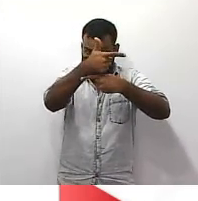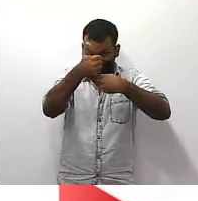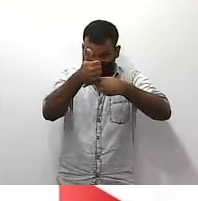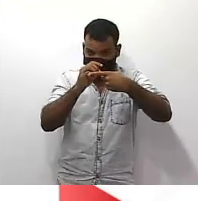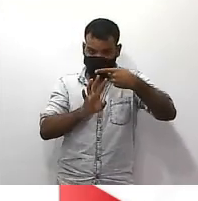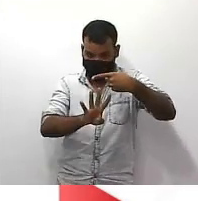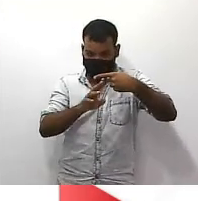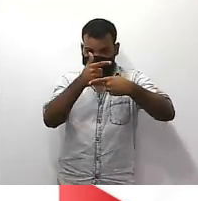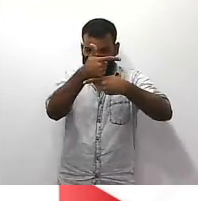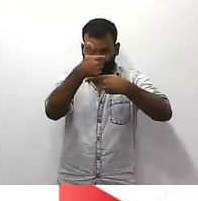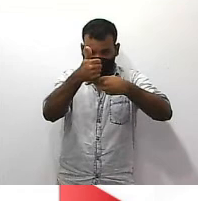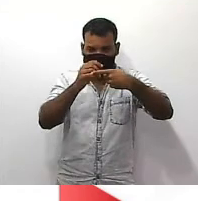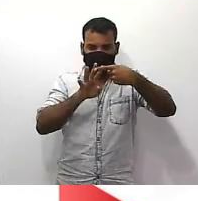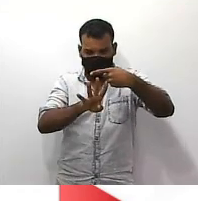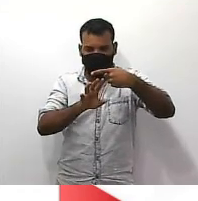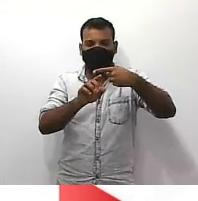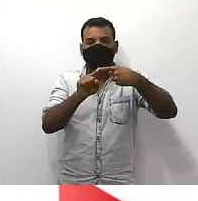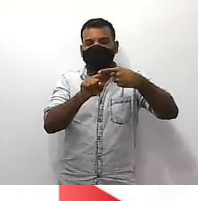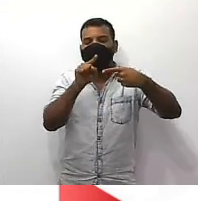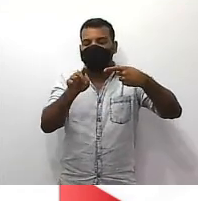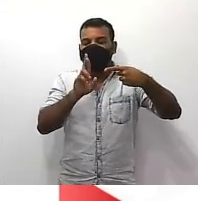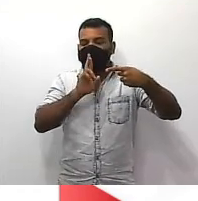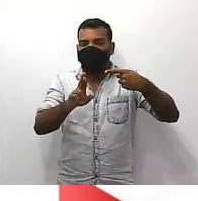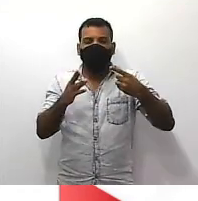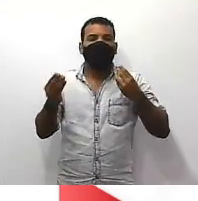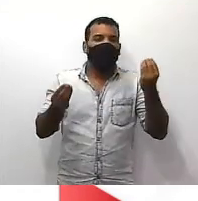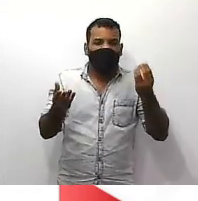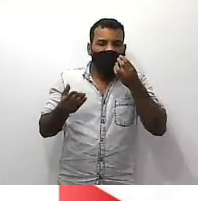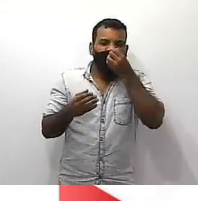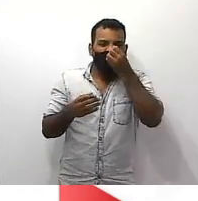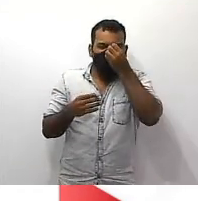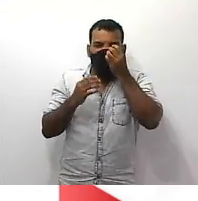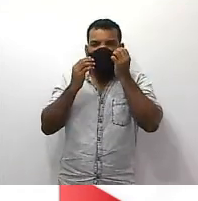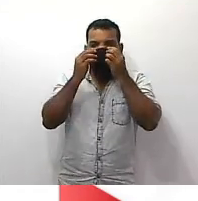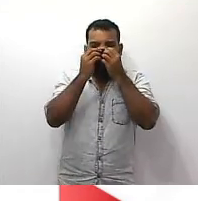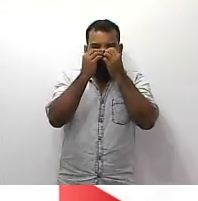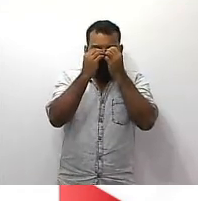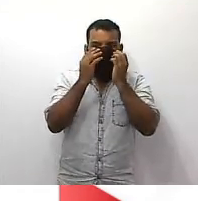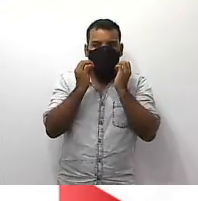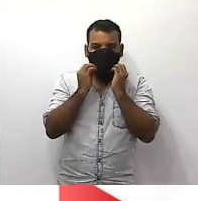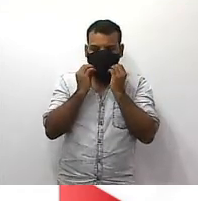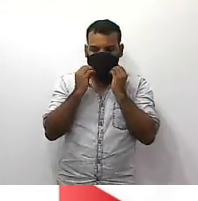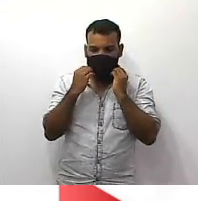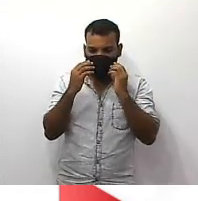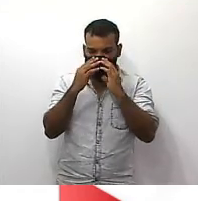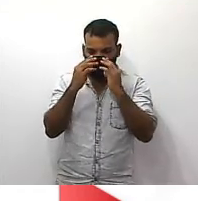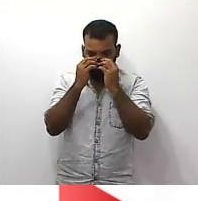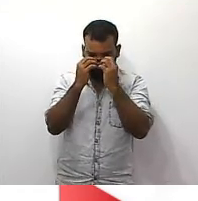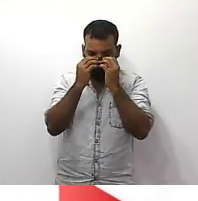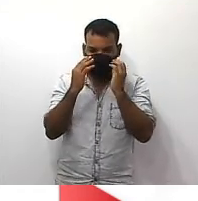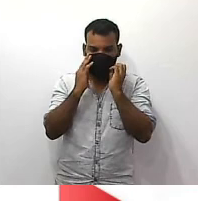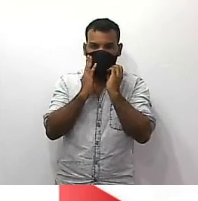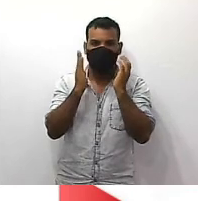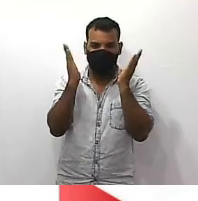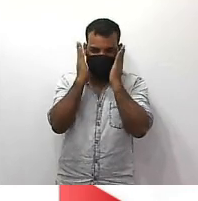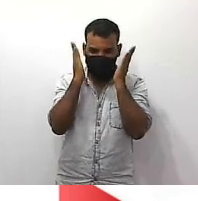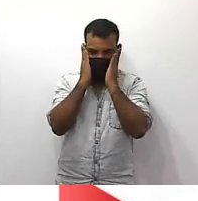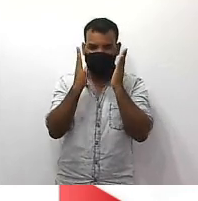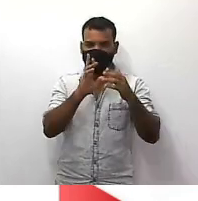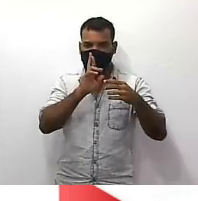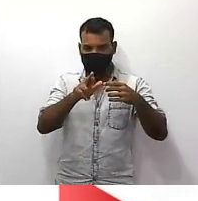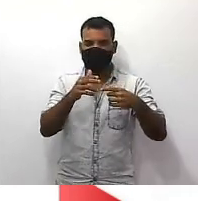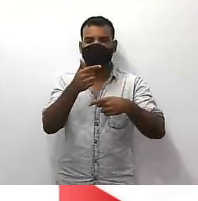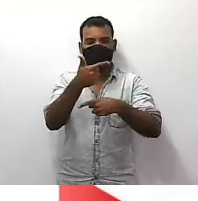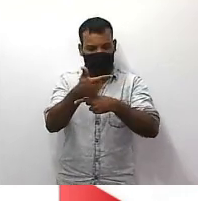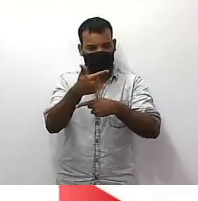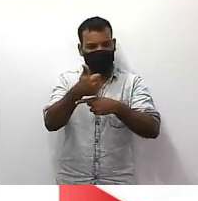fração em tudo o agora é uma fração 21 sobre 4 ok tá fechado deu para entender agora vamos